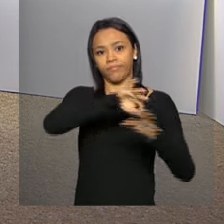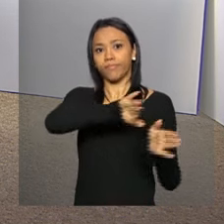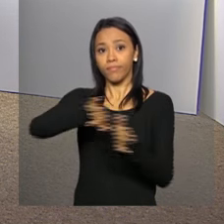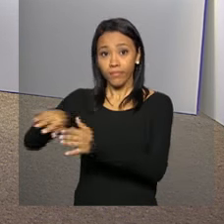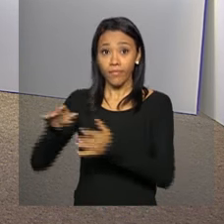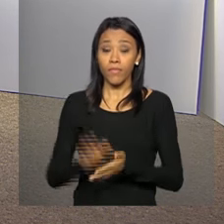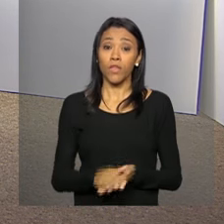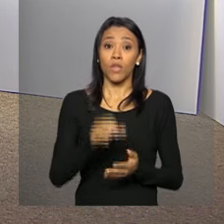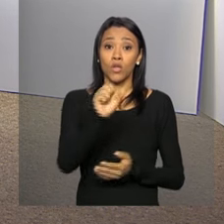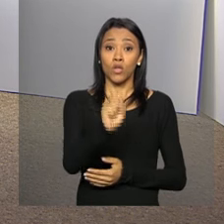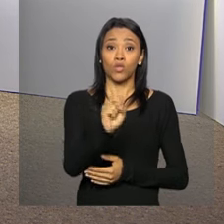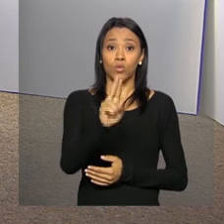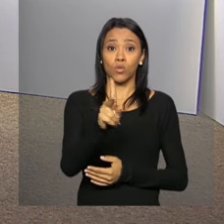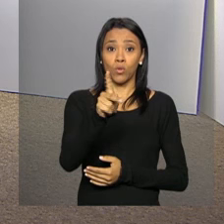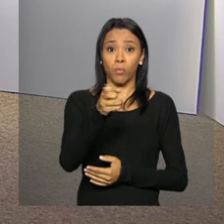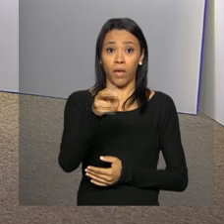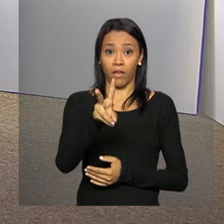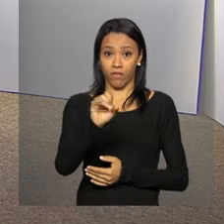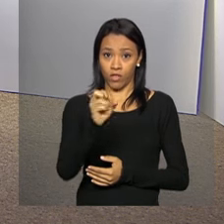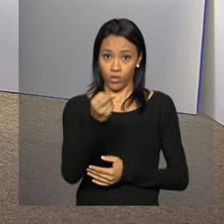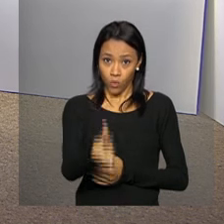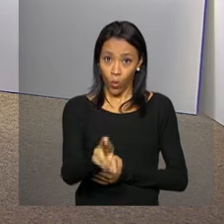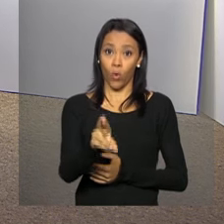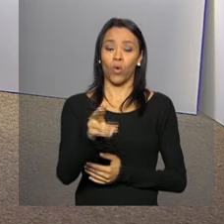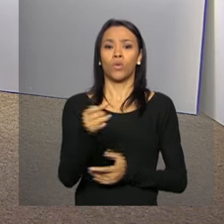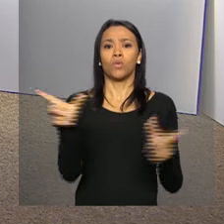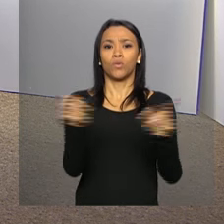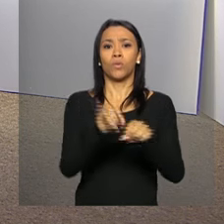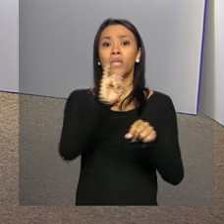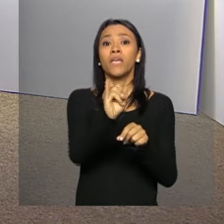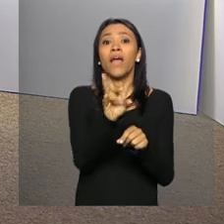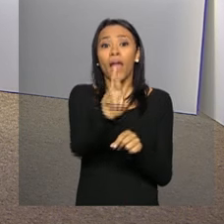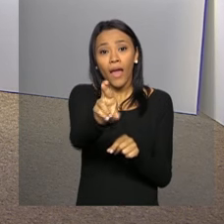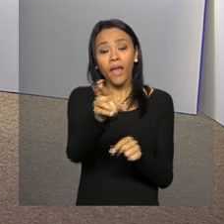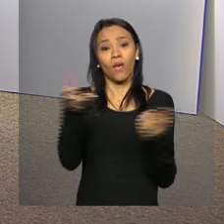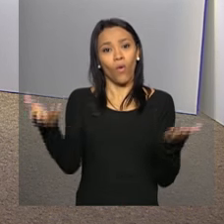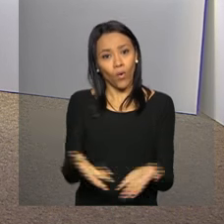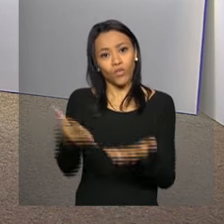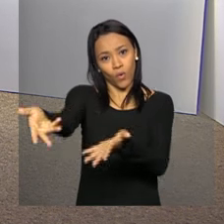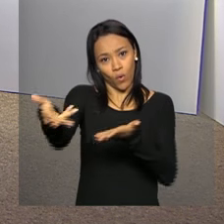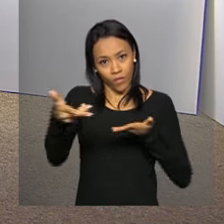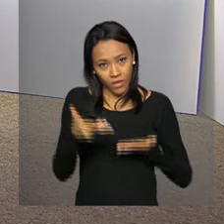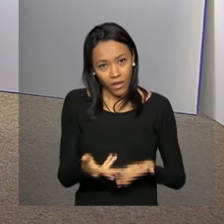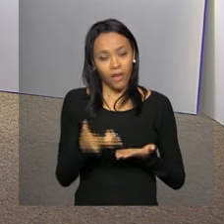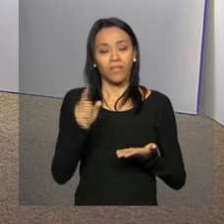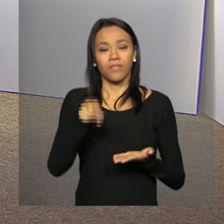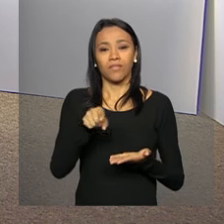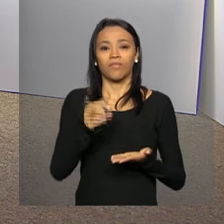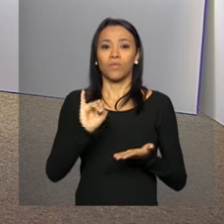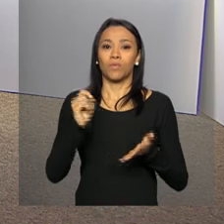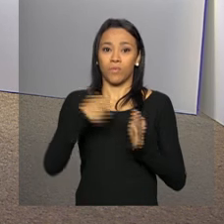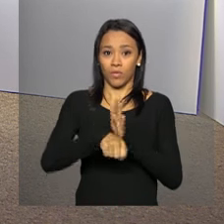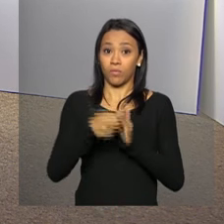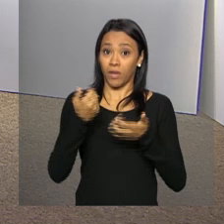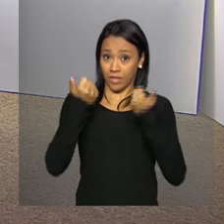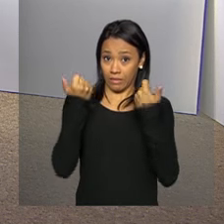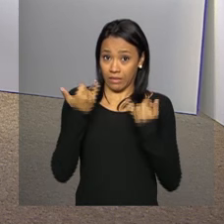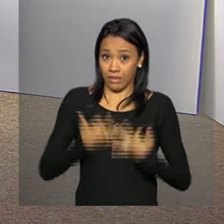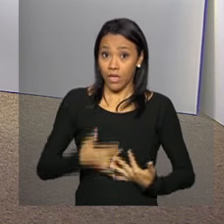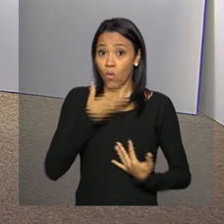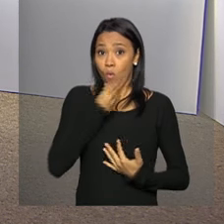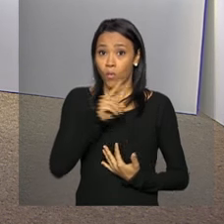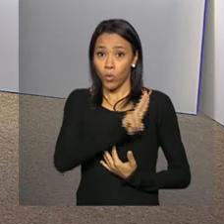do Imposto de Renda, Joaquim Adir, foi o convidado de hoje do programa Brasil em Pauta, aqui da TVNBR. Joaquim Adir